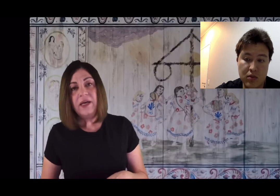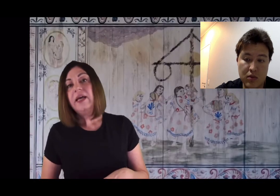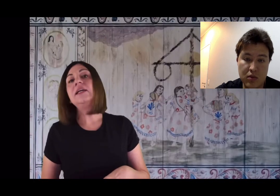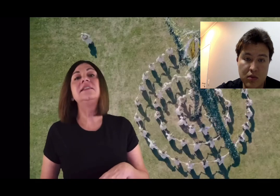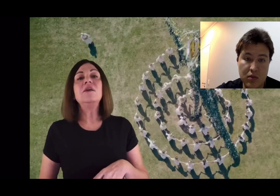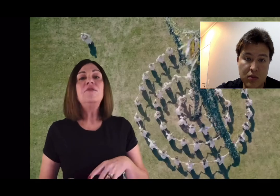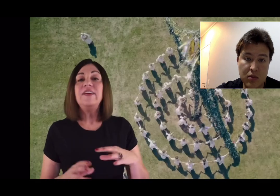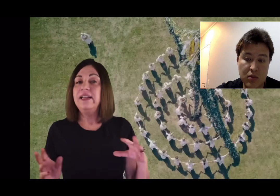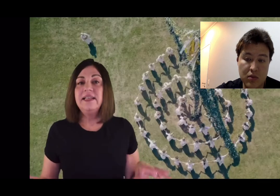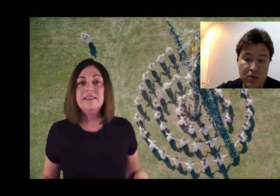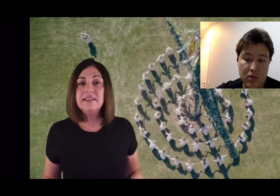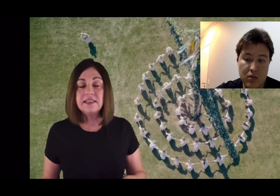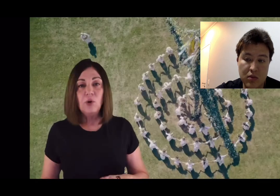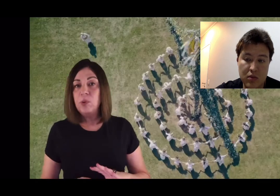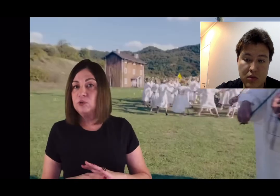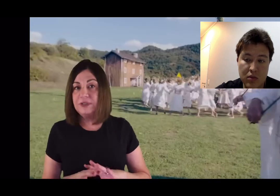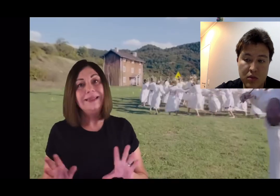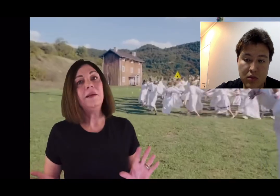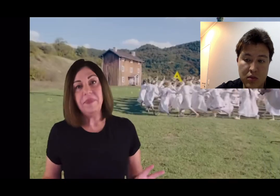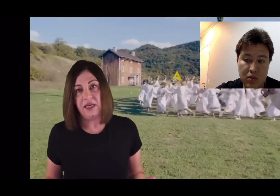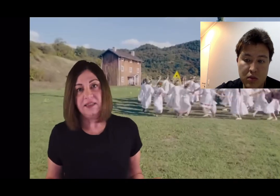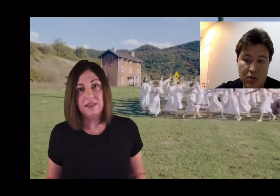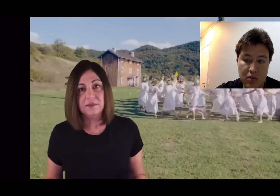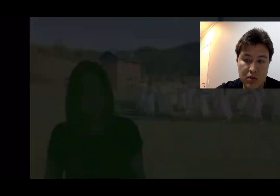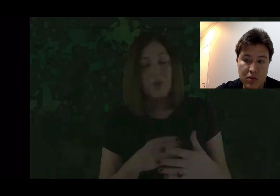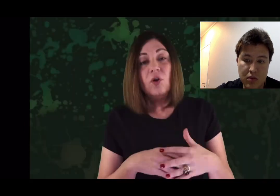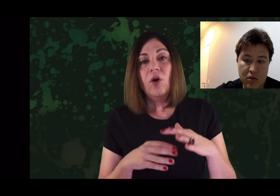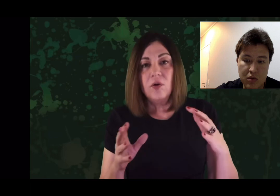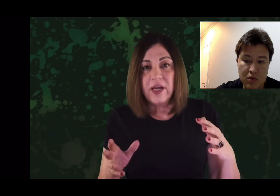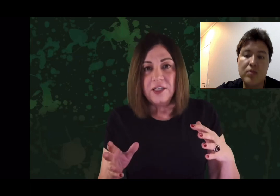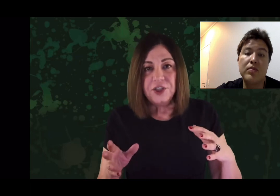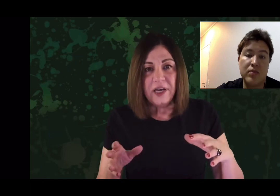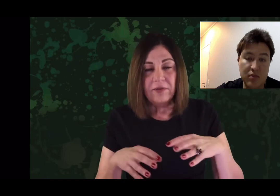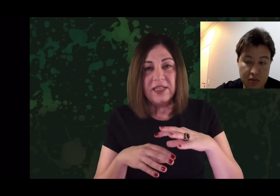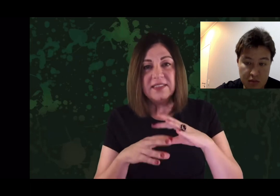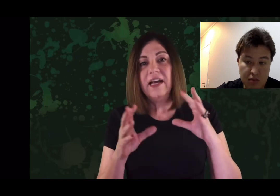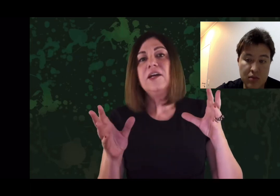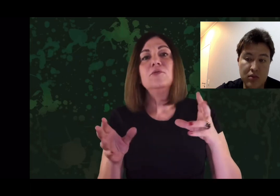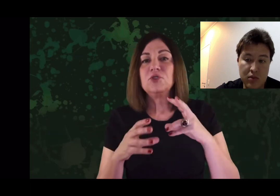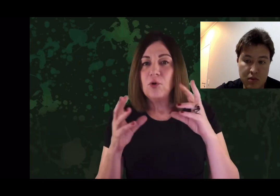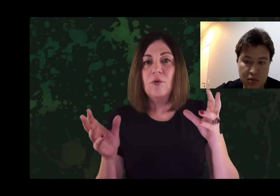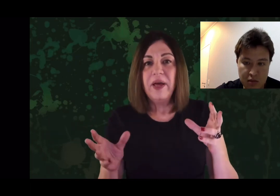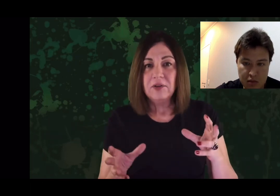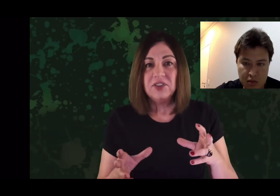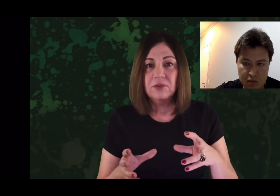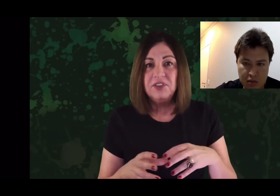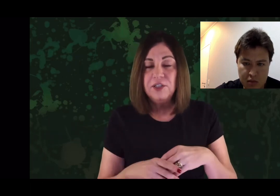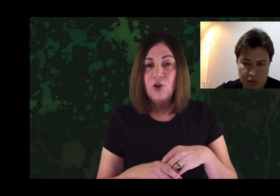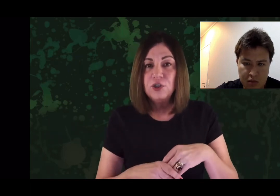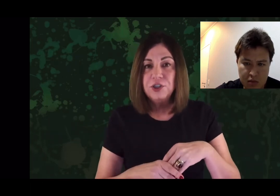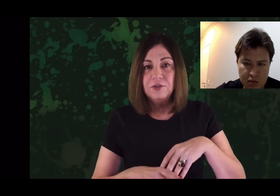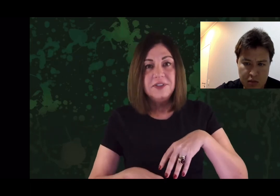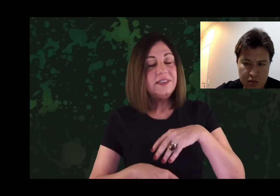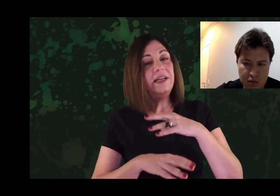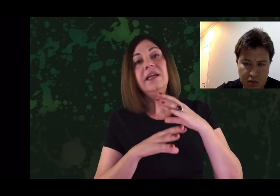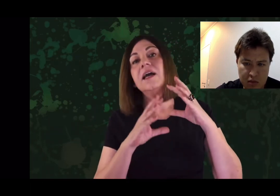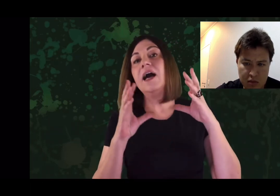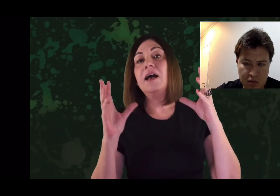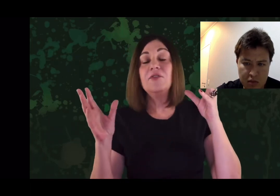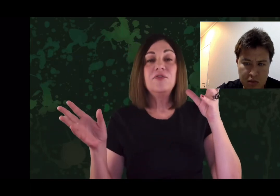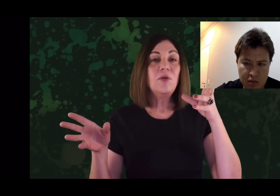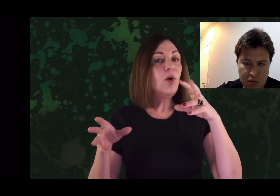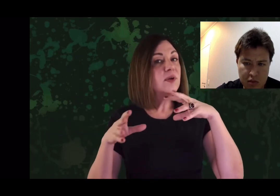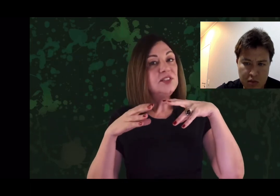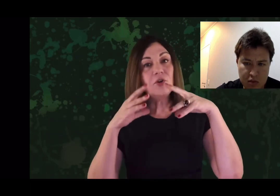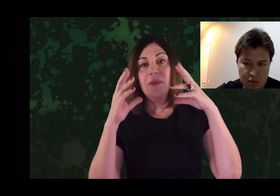branco e são felizes ao ponto da demência. Logo que eles chegam, eles ganham uns cogumelos alucinógenos e